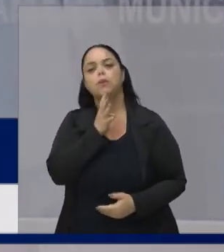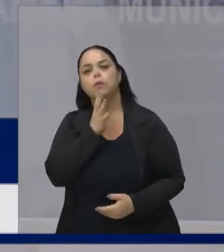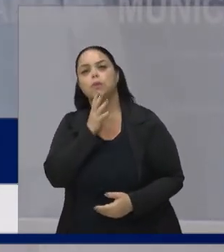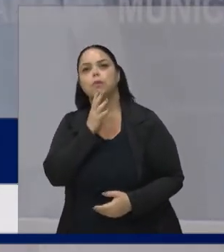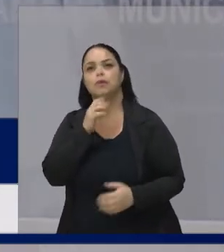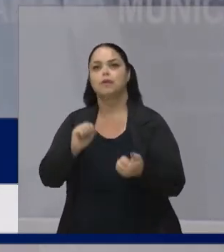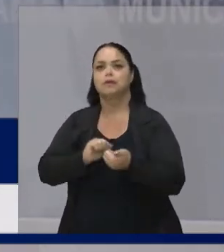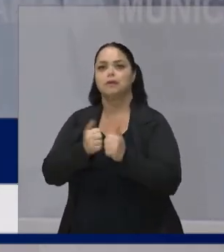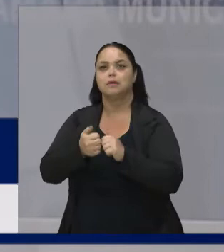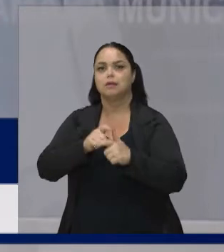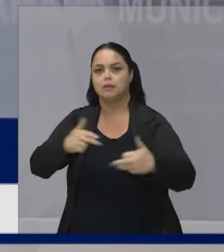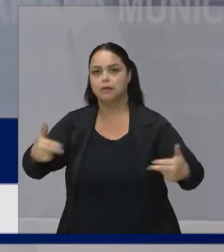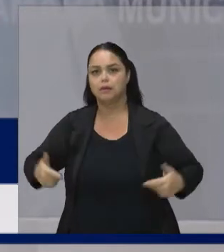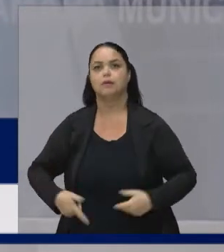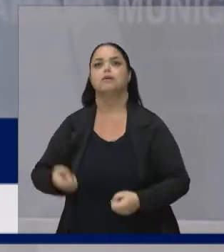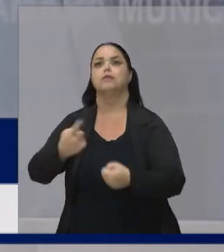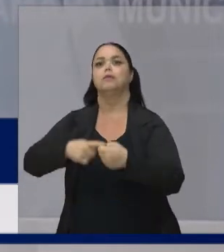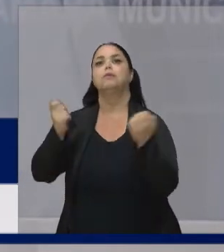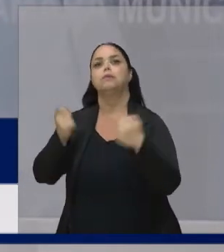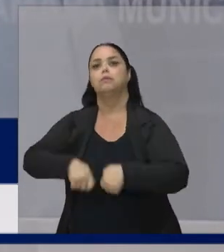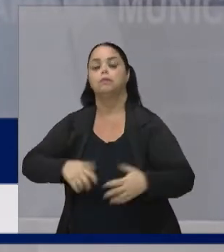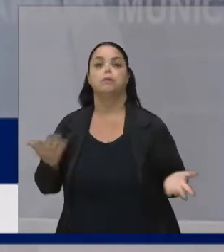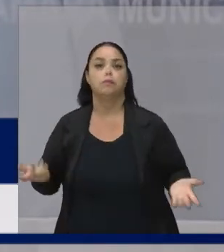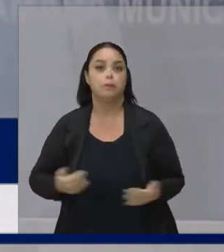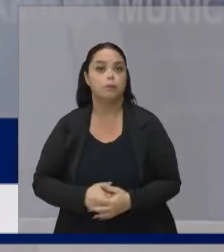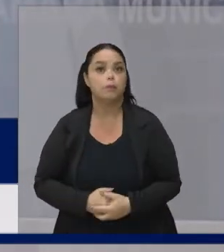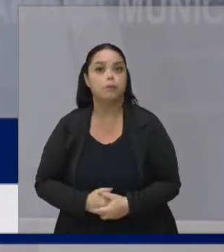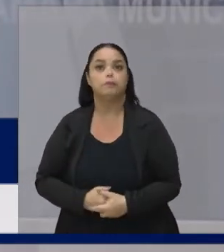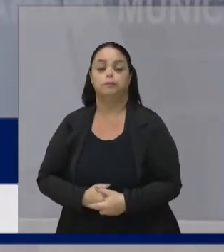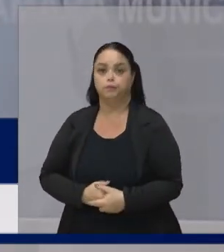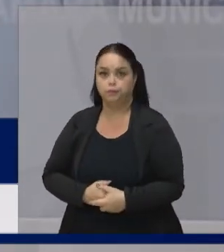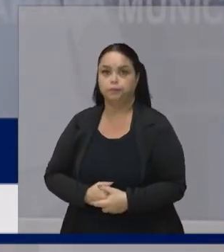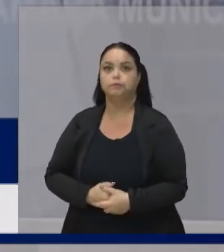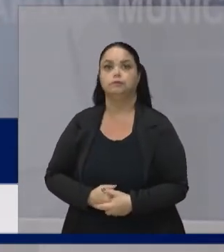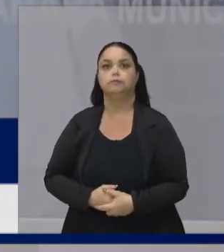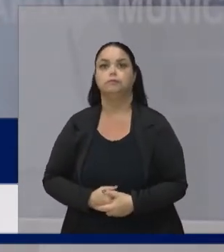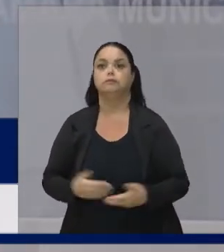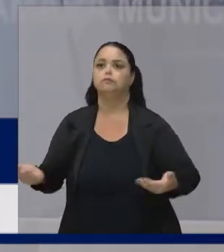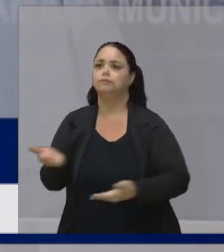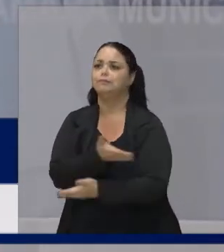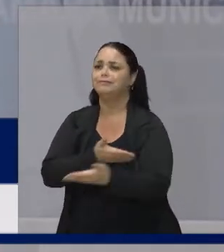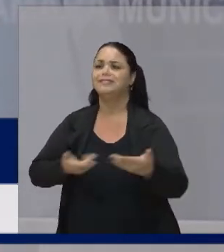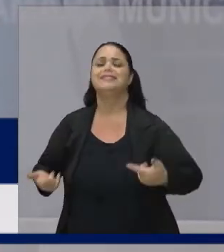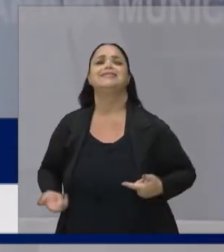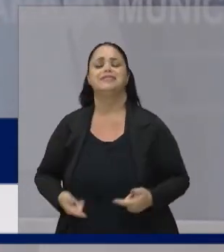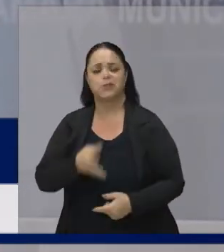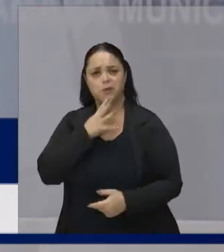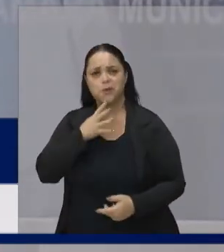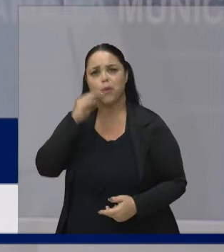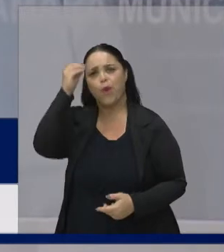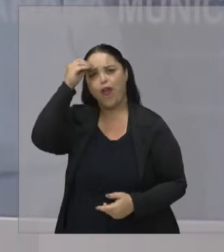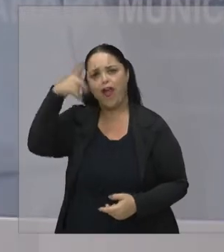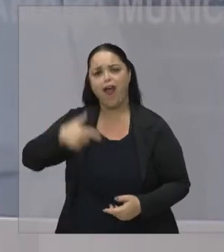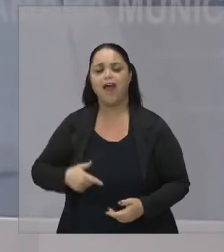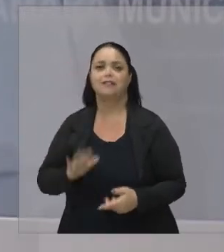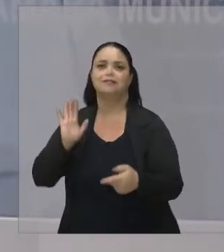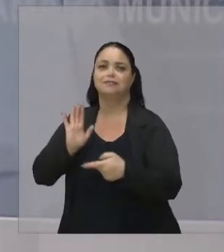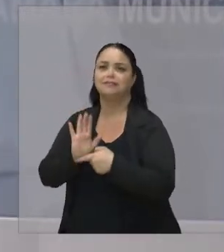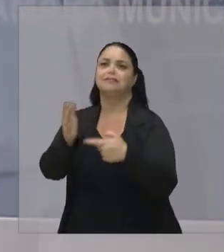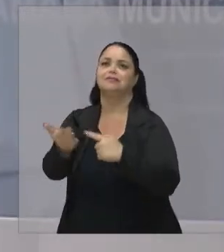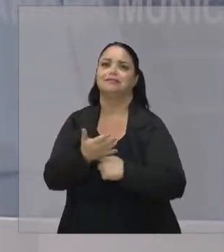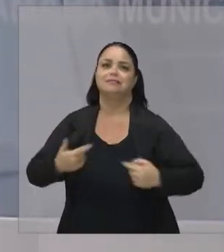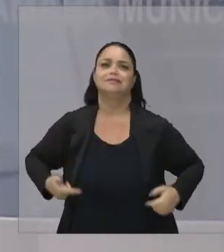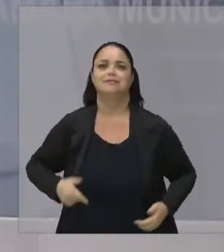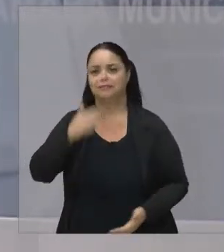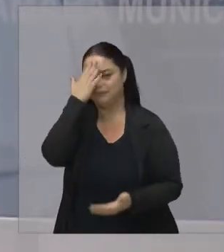esporte da cidade Para que a gente possa Como dizem Trocar figurinhas Para agregar No que nós